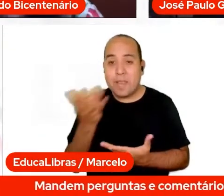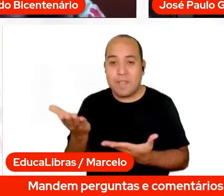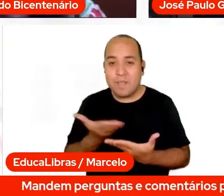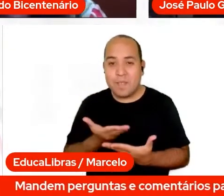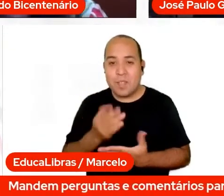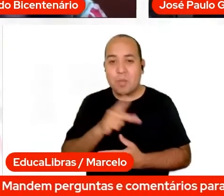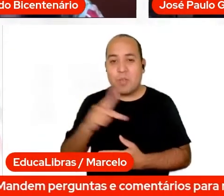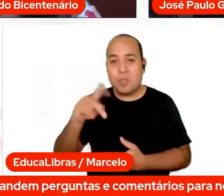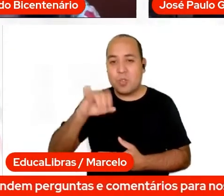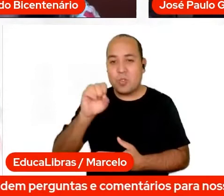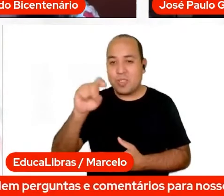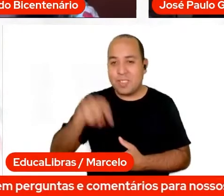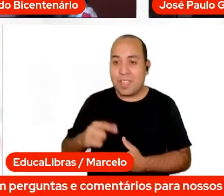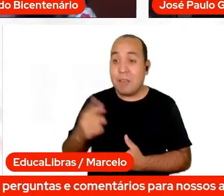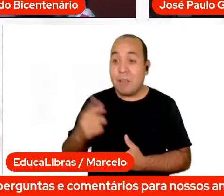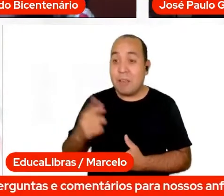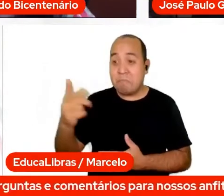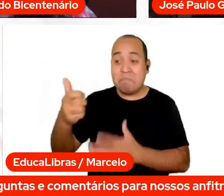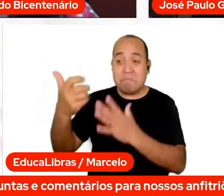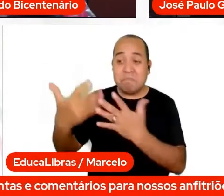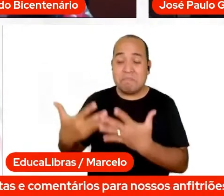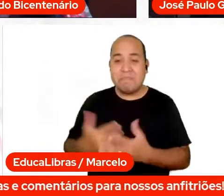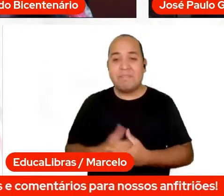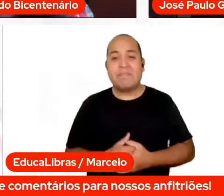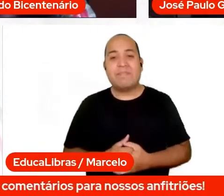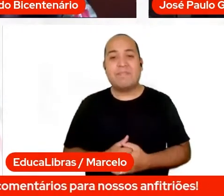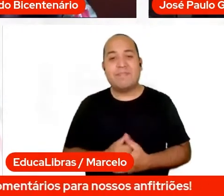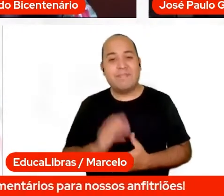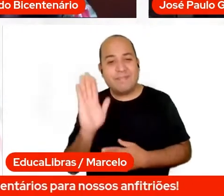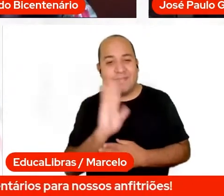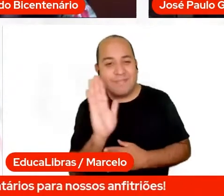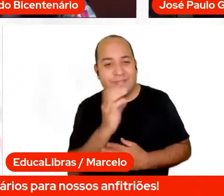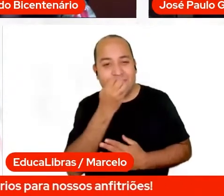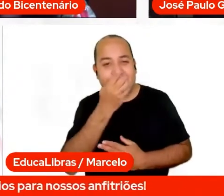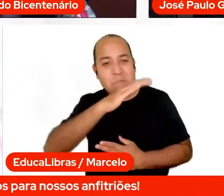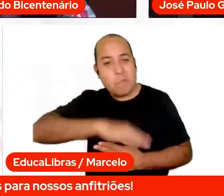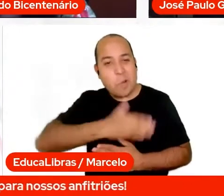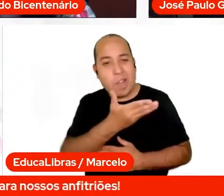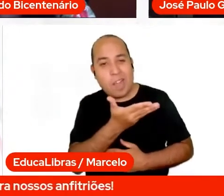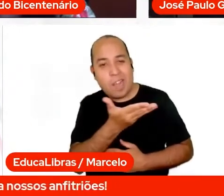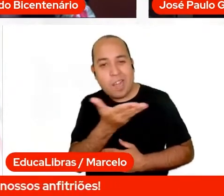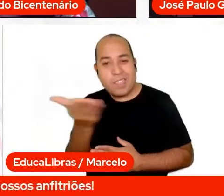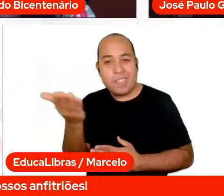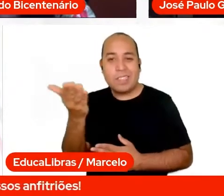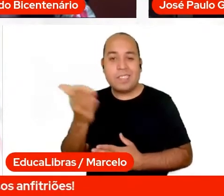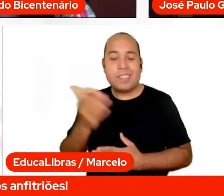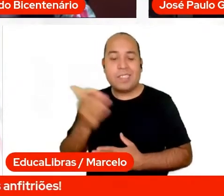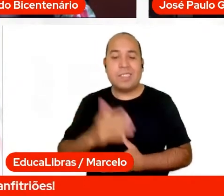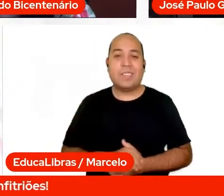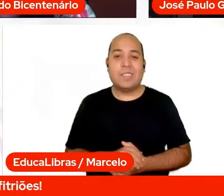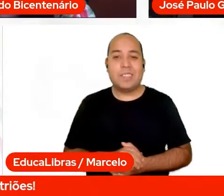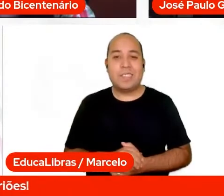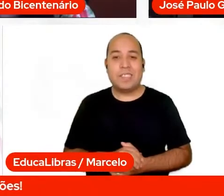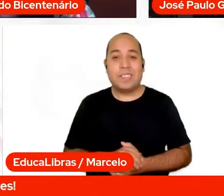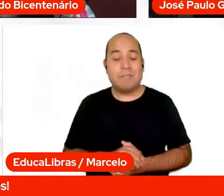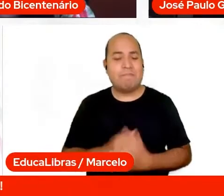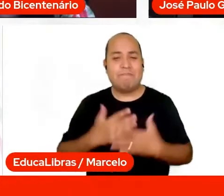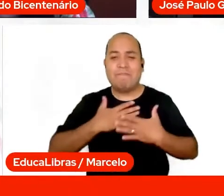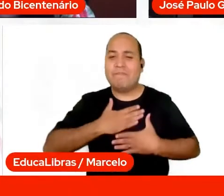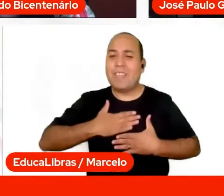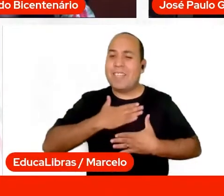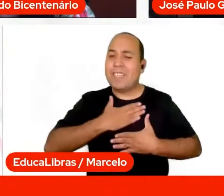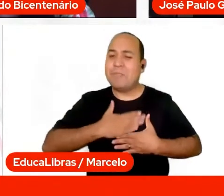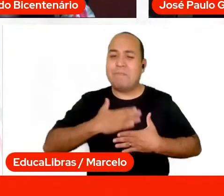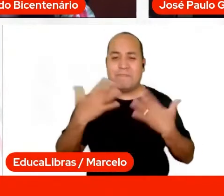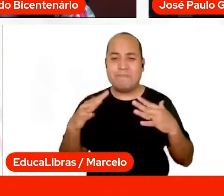Paulo, a fazer essa apresentação. Olá, boa tarde a todos e todas. É uma alegria, uma satisfação